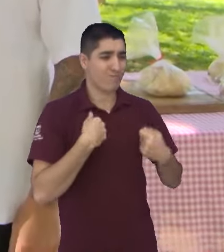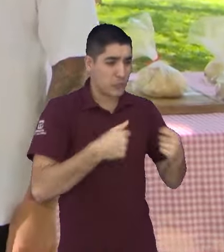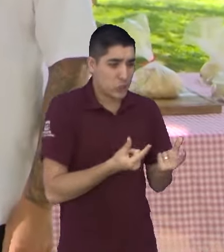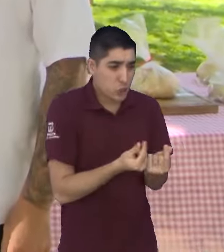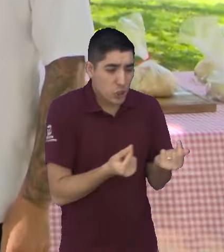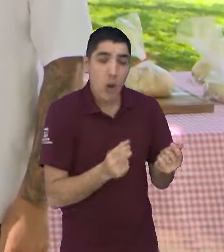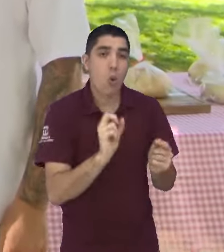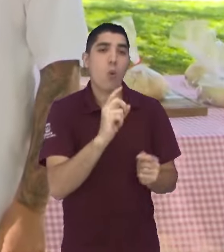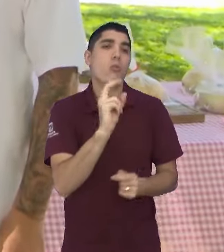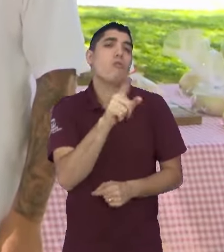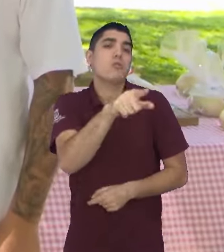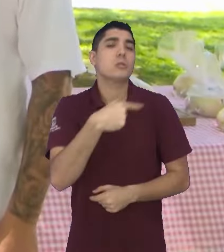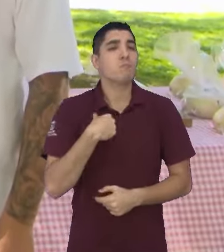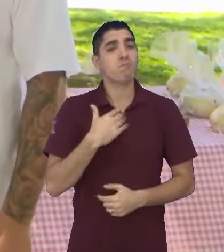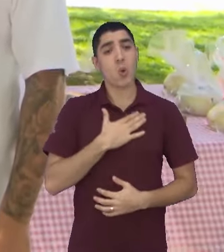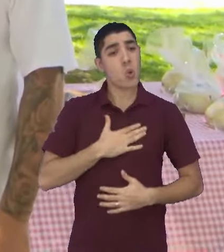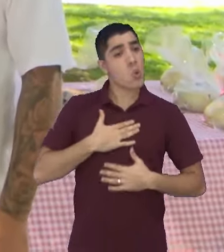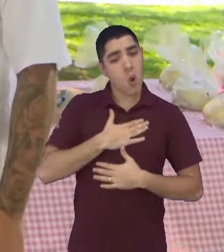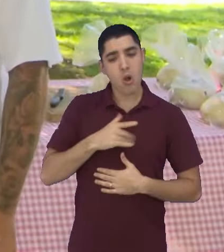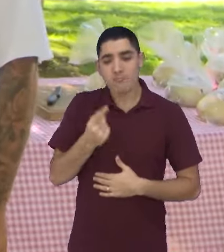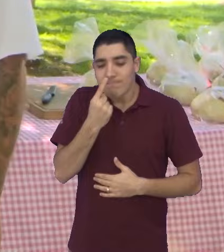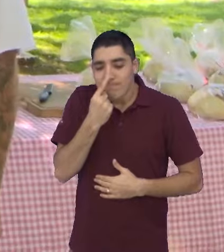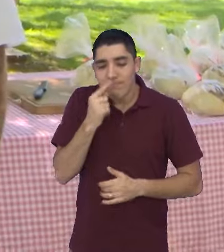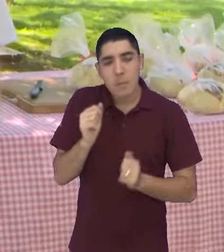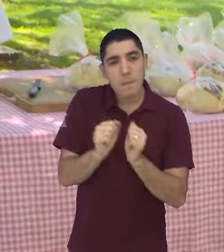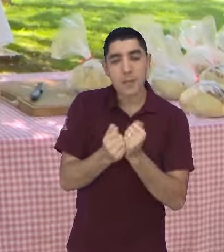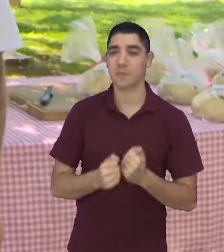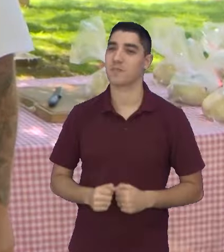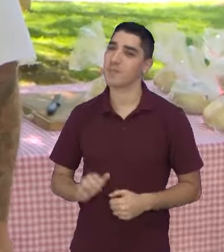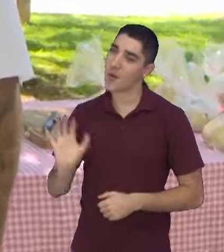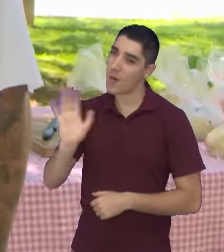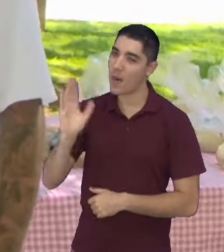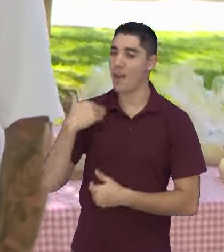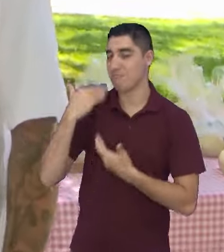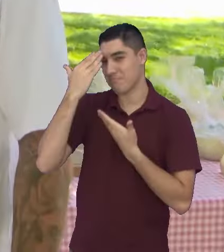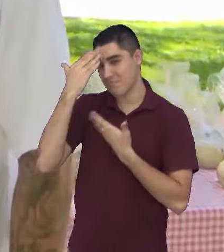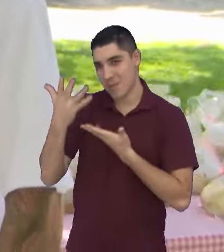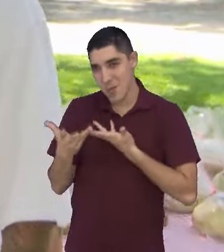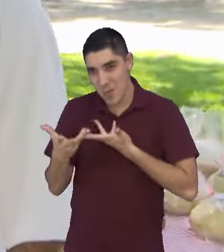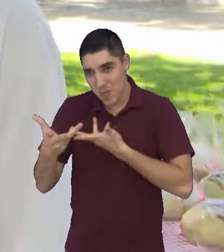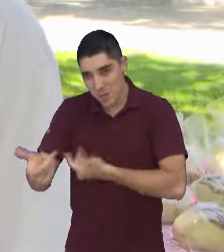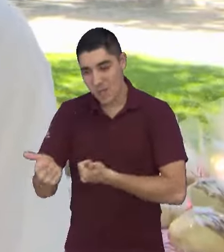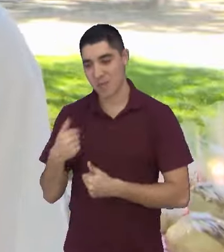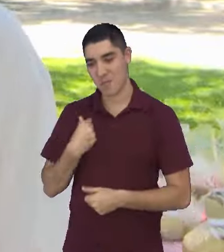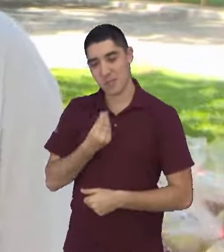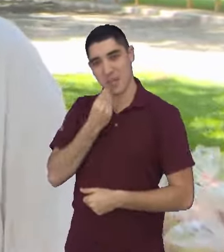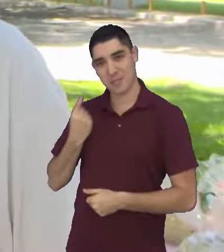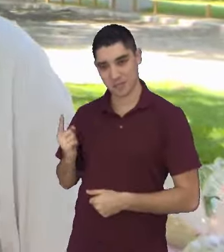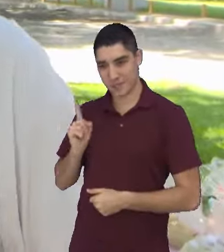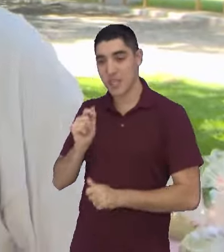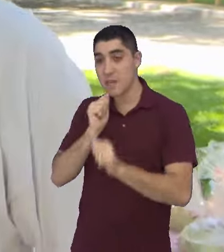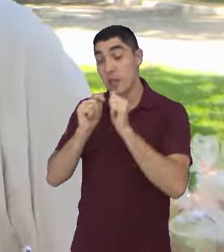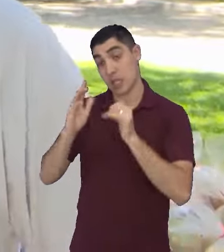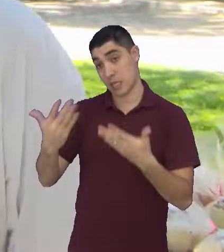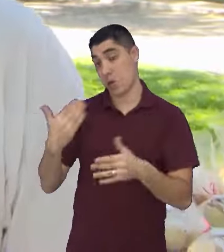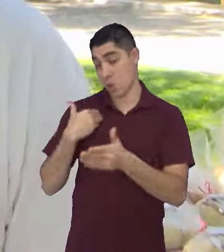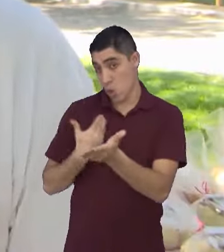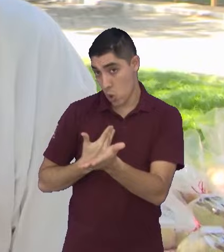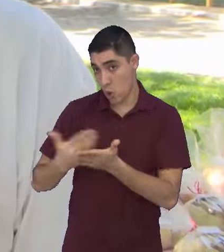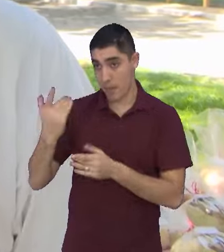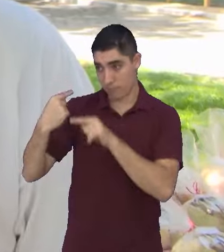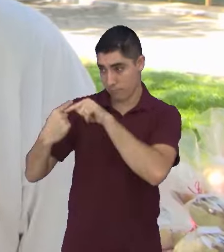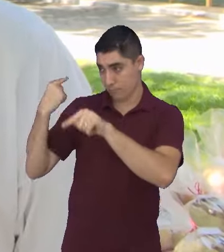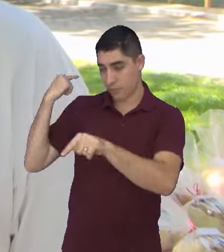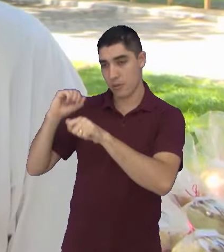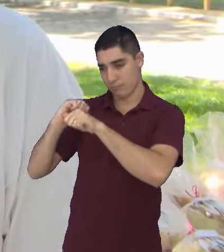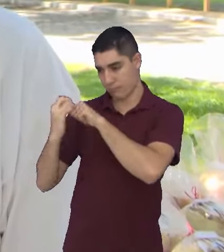familiaridade com o processo dos pães? Olá, agradeço pelo convite, pela oportunidade. Então, eu comecei na pandemia desenvolvendo o